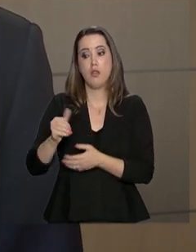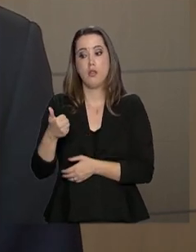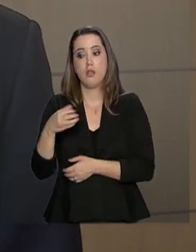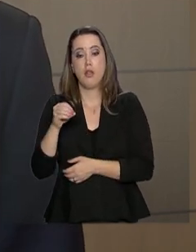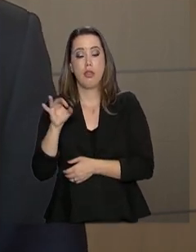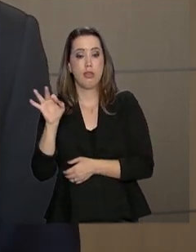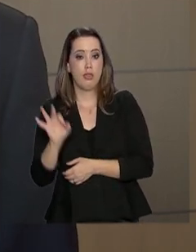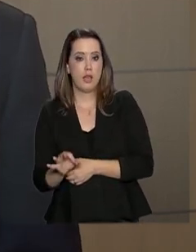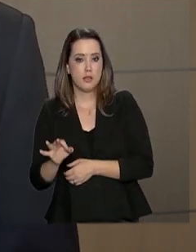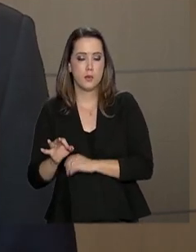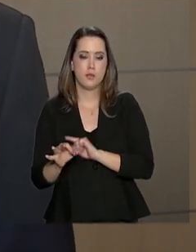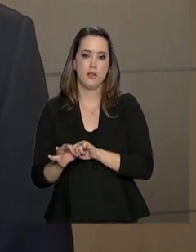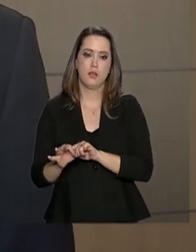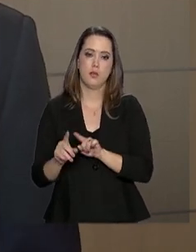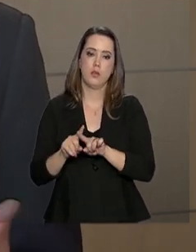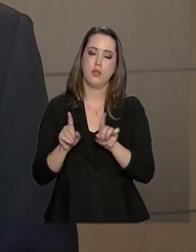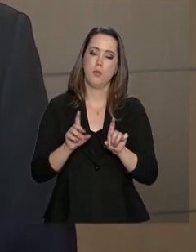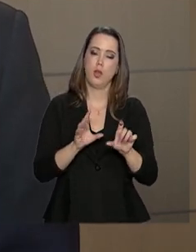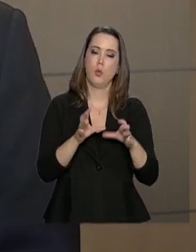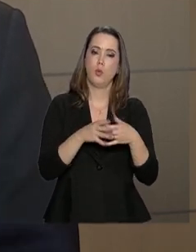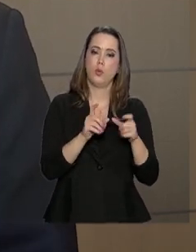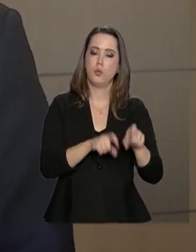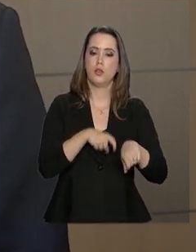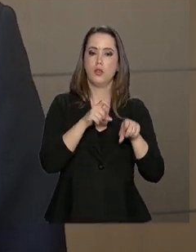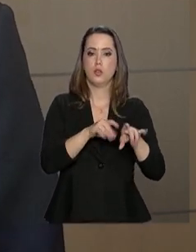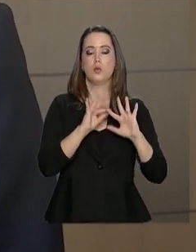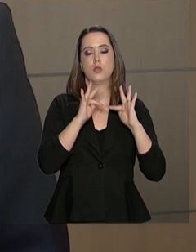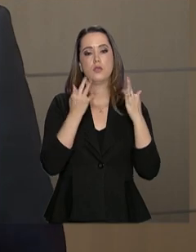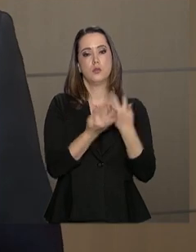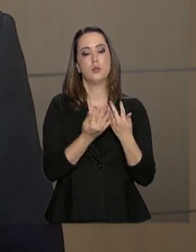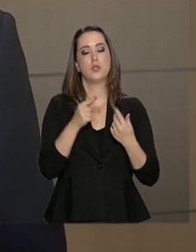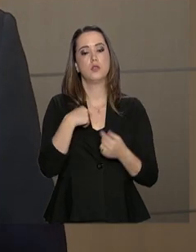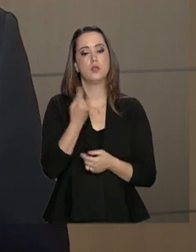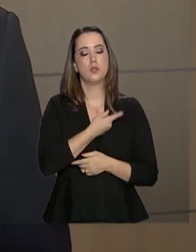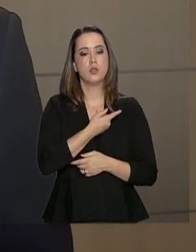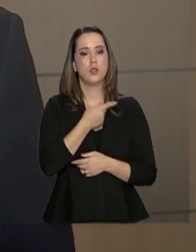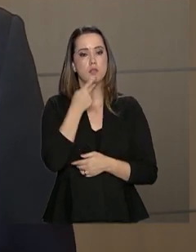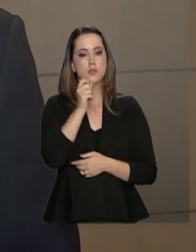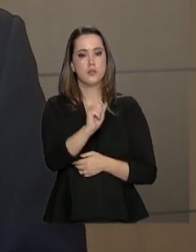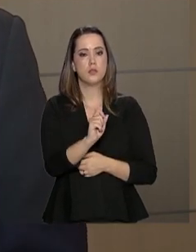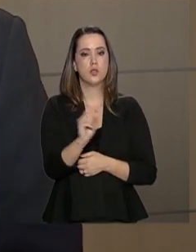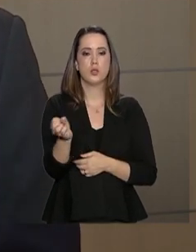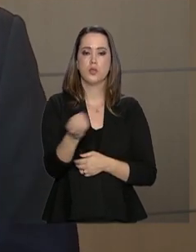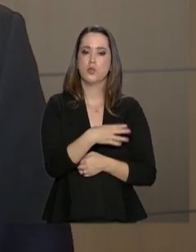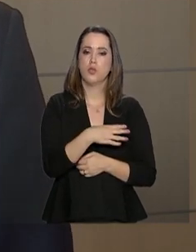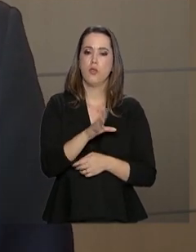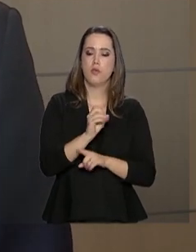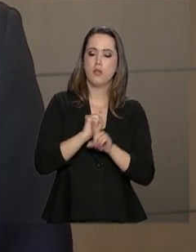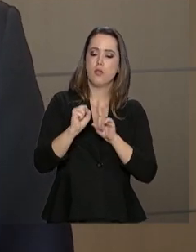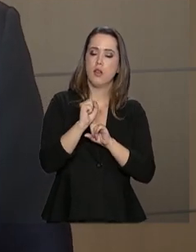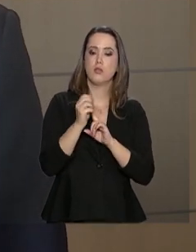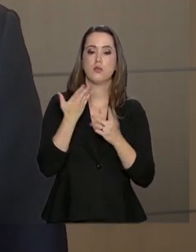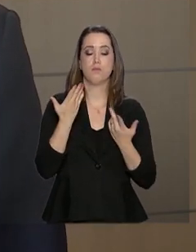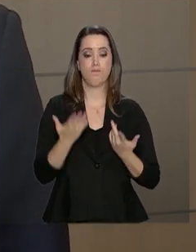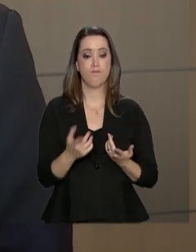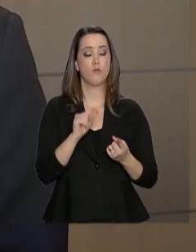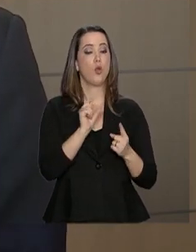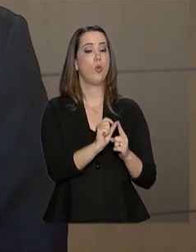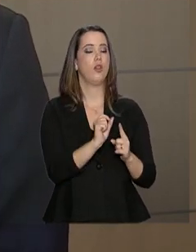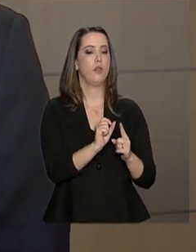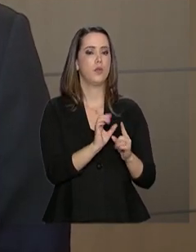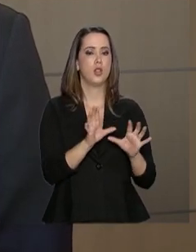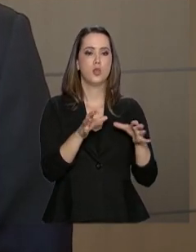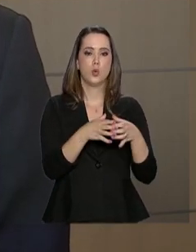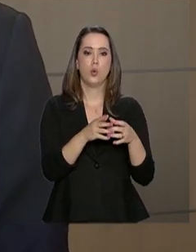contrapartida. E os agricultores da agricultura familiar, no que nós chamamos de inovação social. Nesse caso,